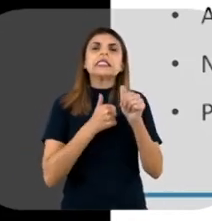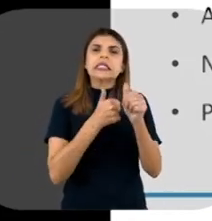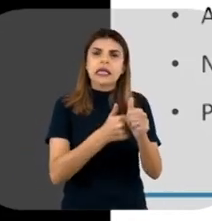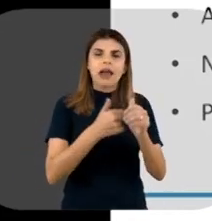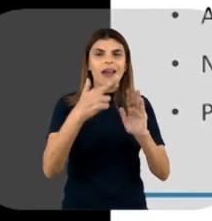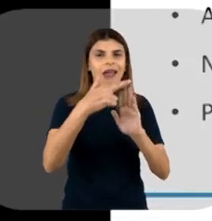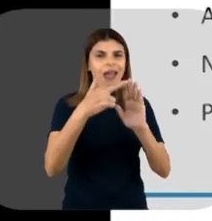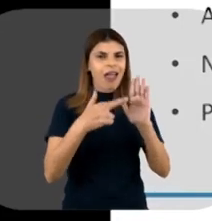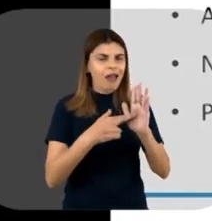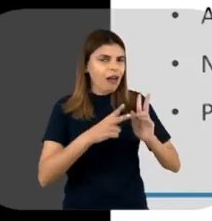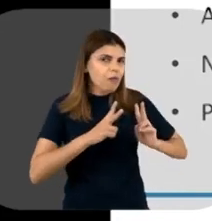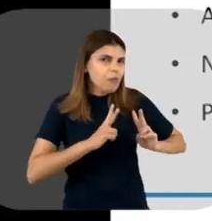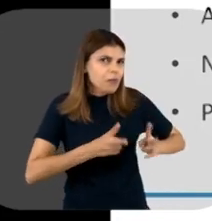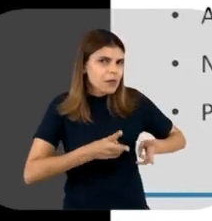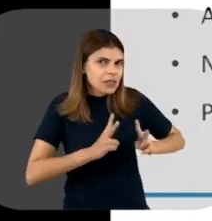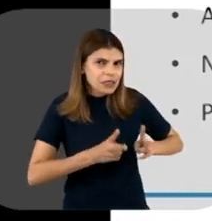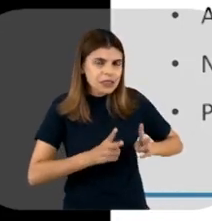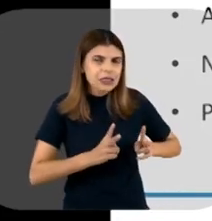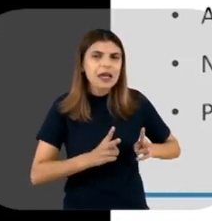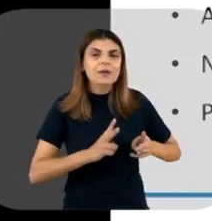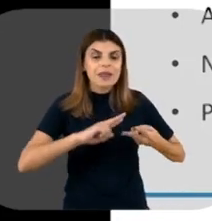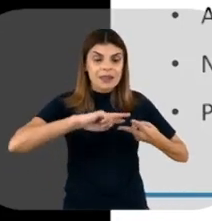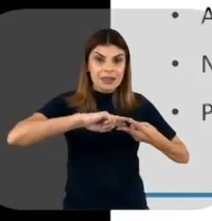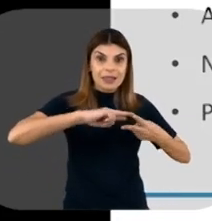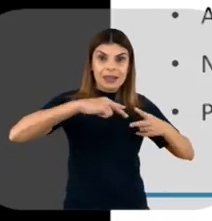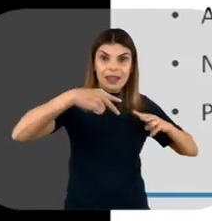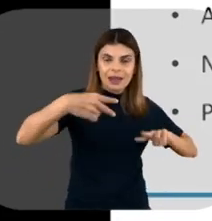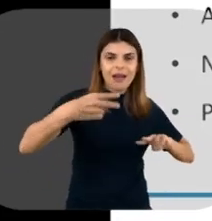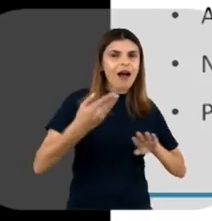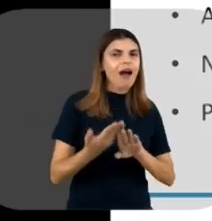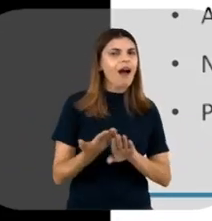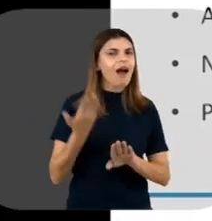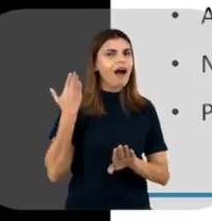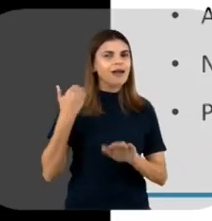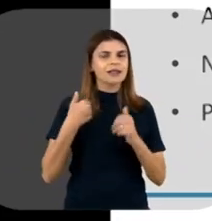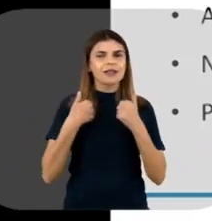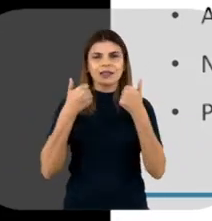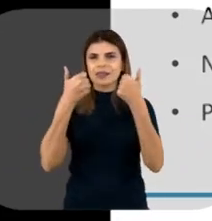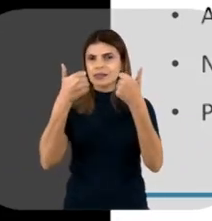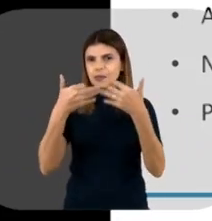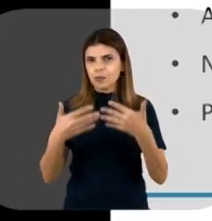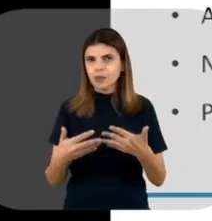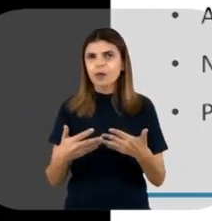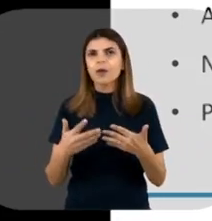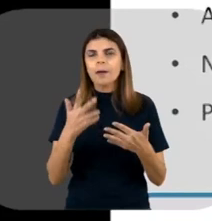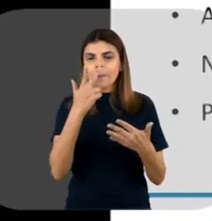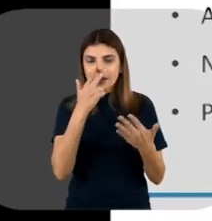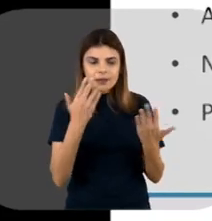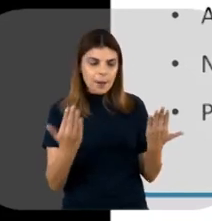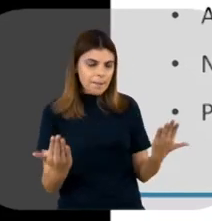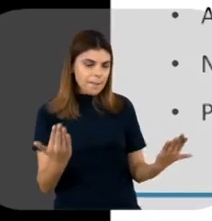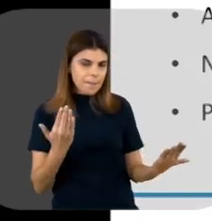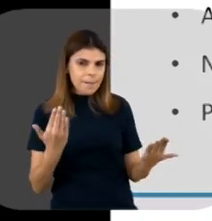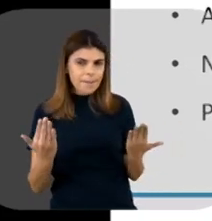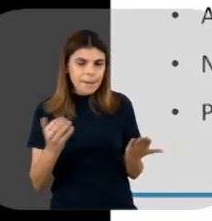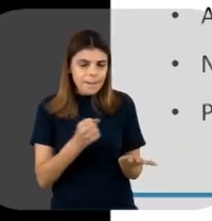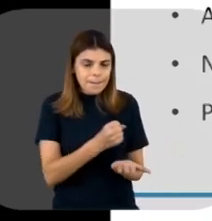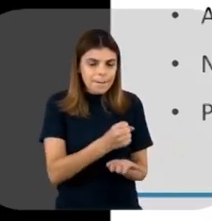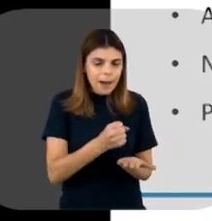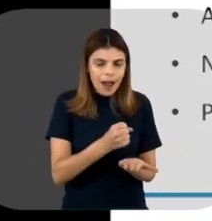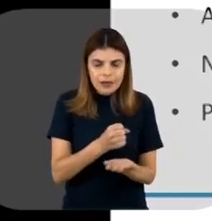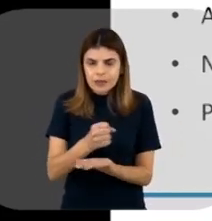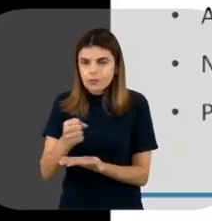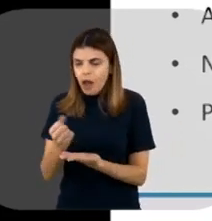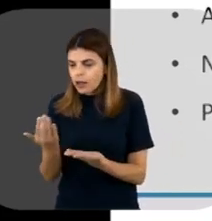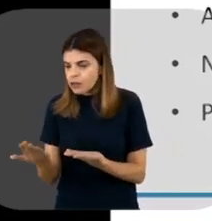regra, né? Do DNA, né? Que eu falei anteriormente, que tem o pareamento das bases, né?